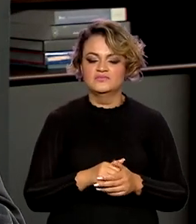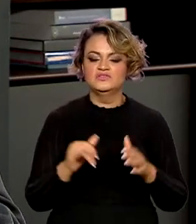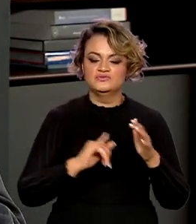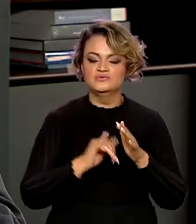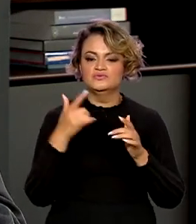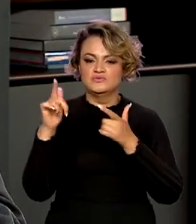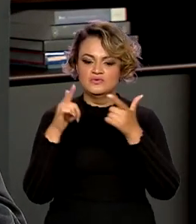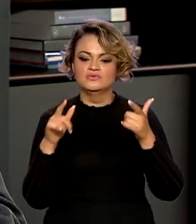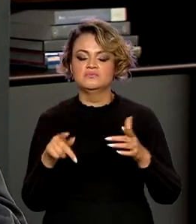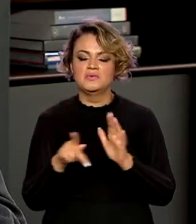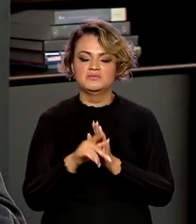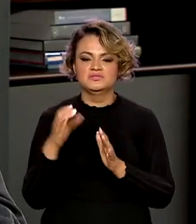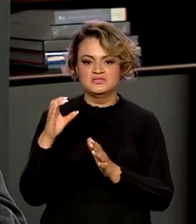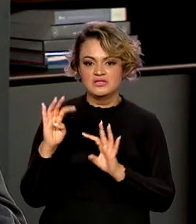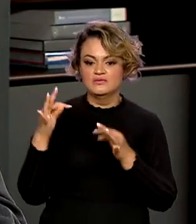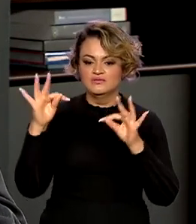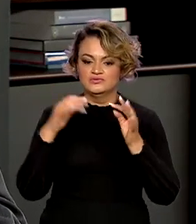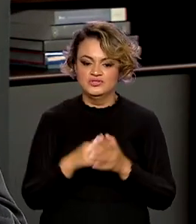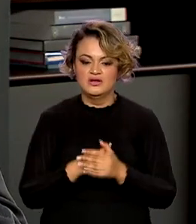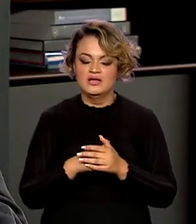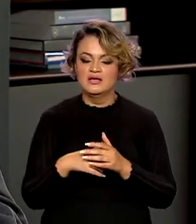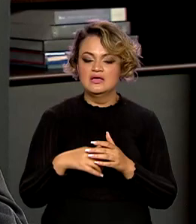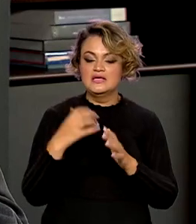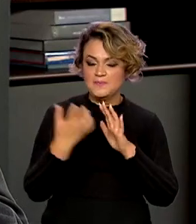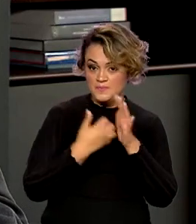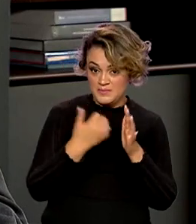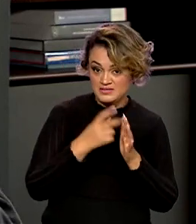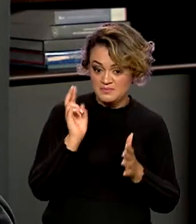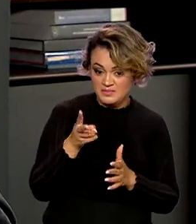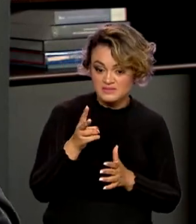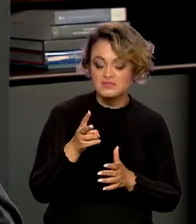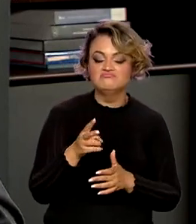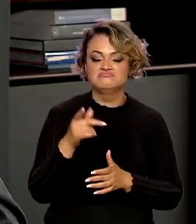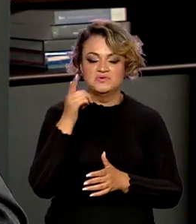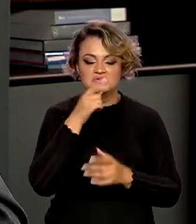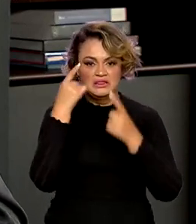instituições de ciência e tecnologia, e mesmo em empresas que estejam com ideias novas.